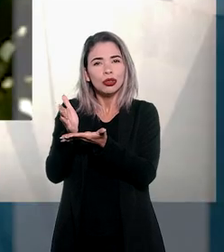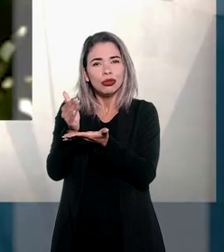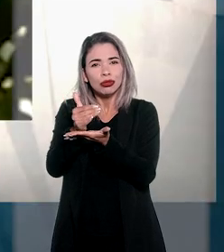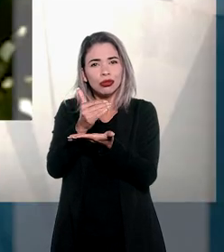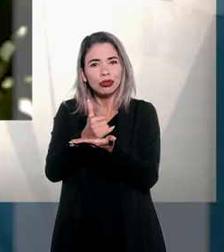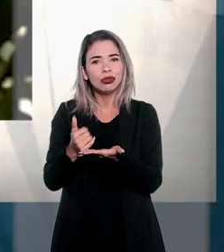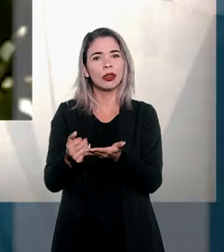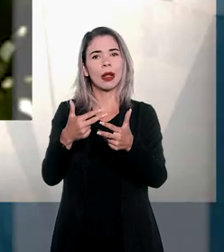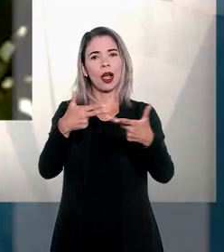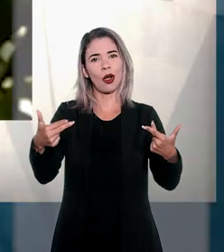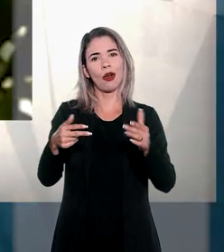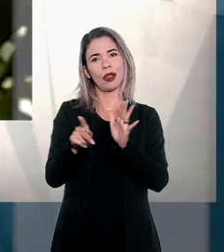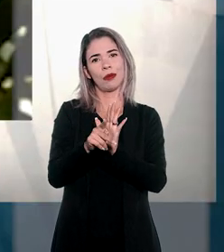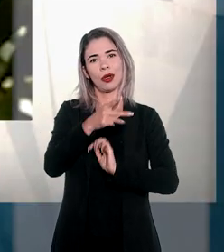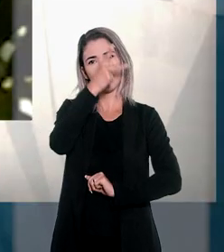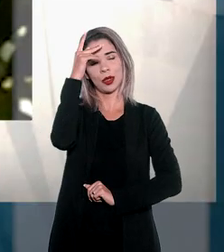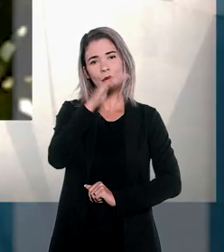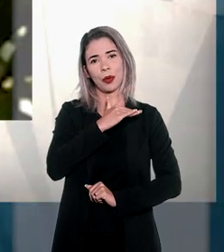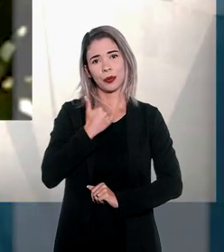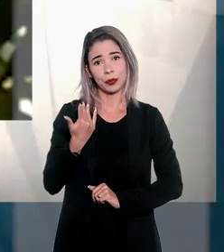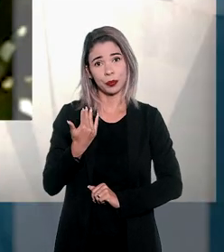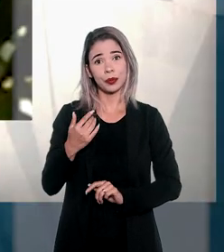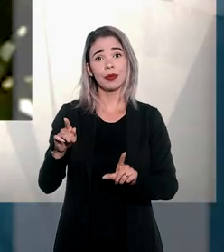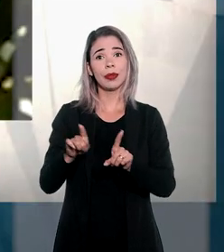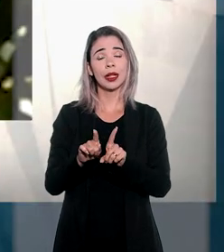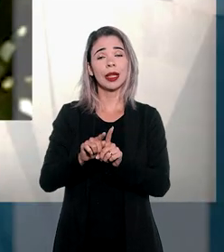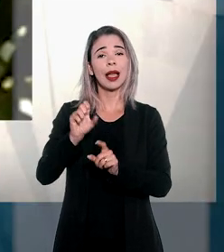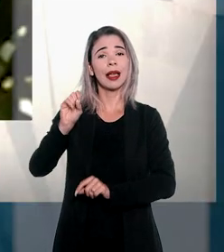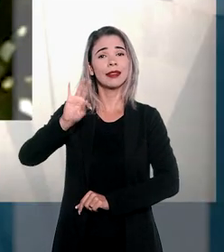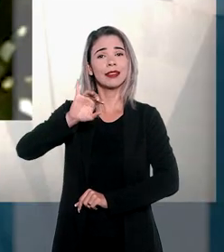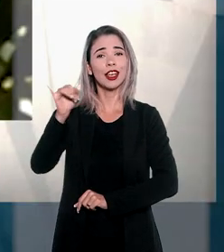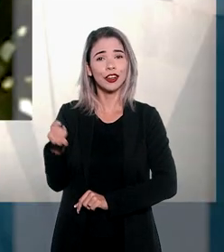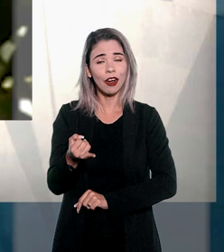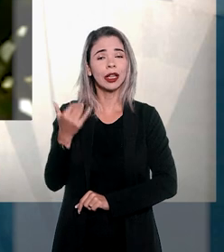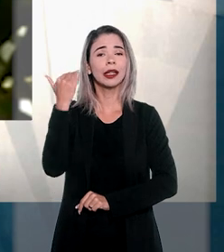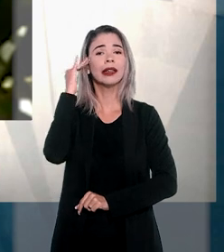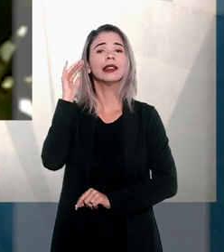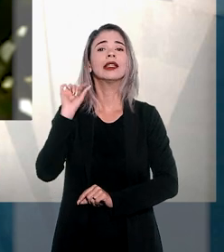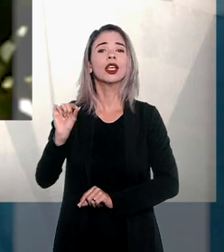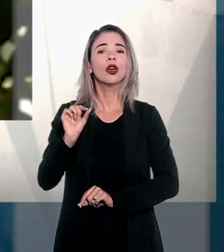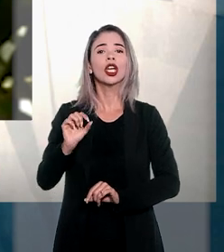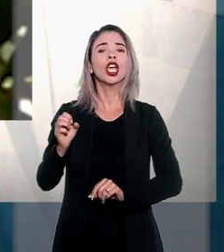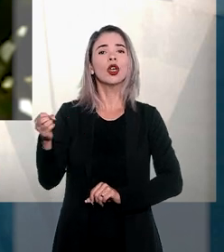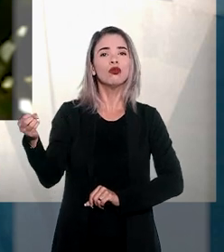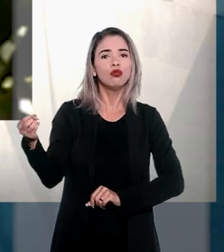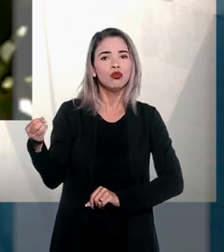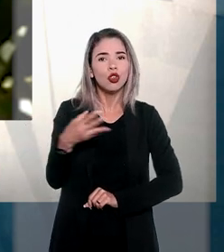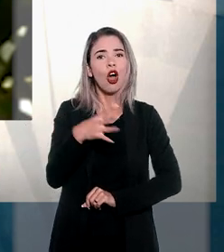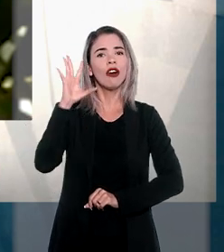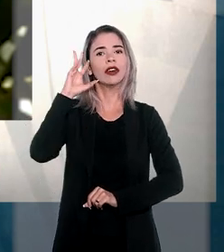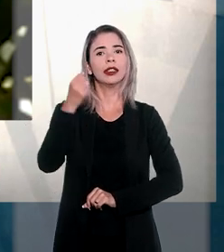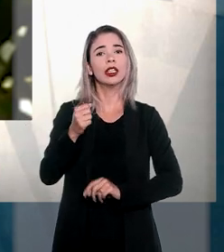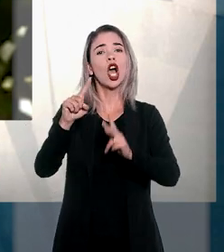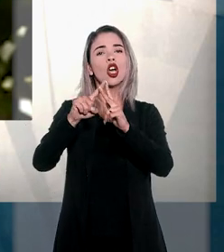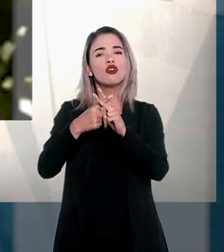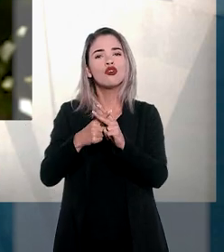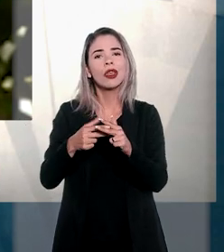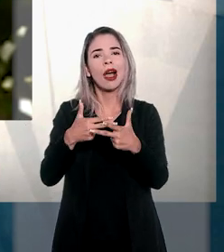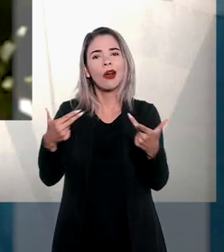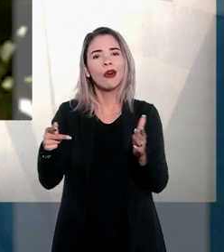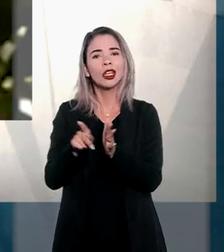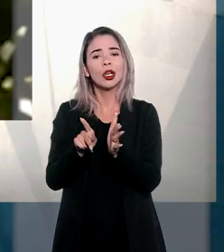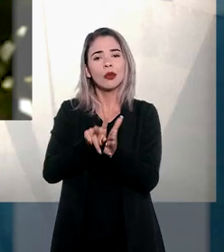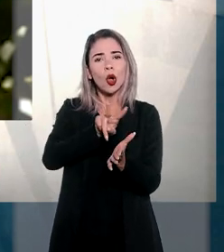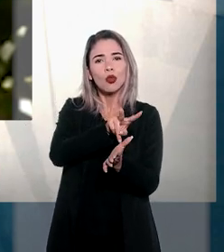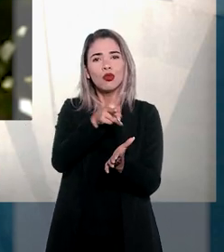A relatora também lembrou que o próprio STJ entendeu ser lícito ao juiz proferir nova decisão para ajustar questão